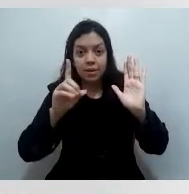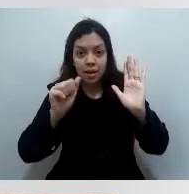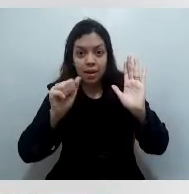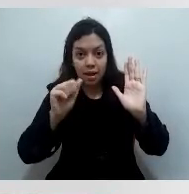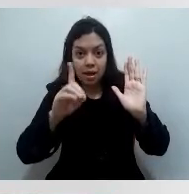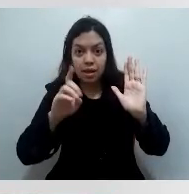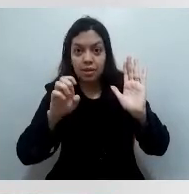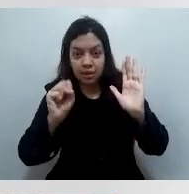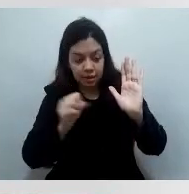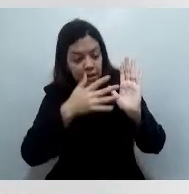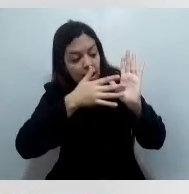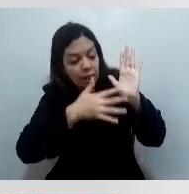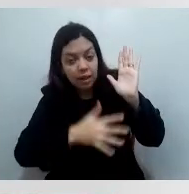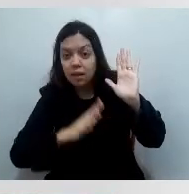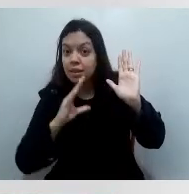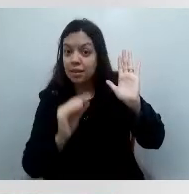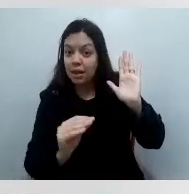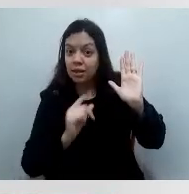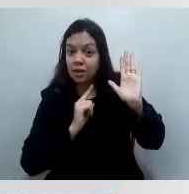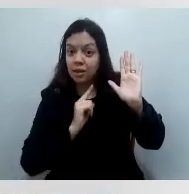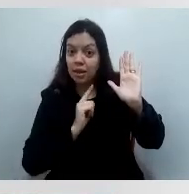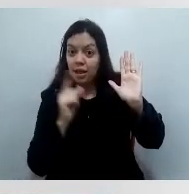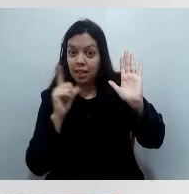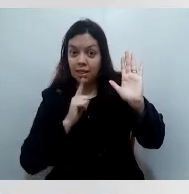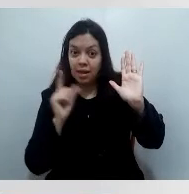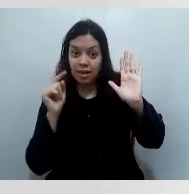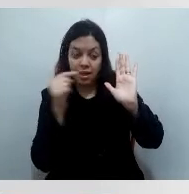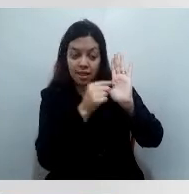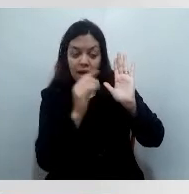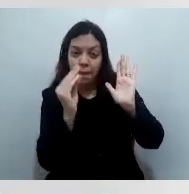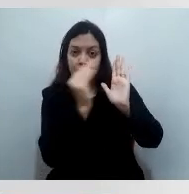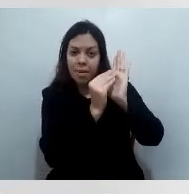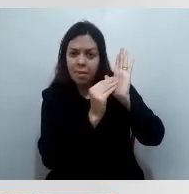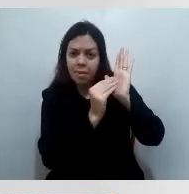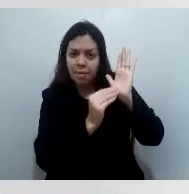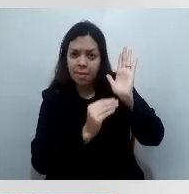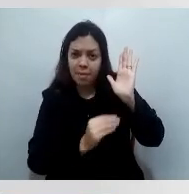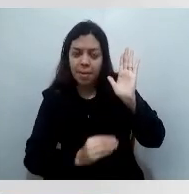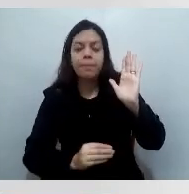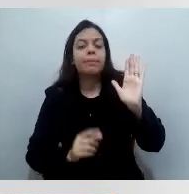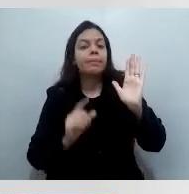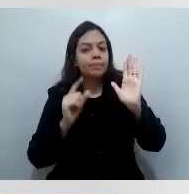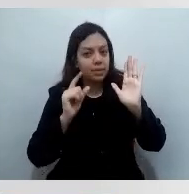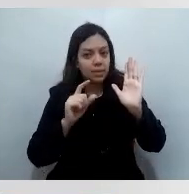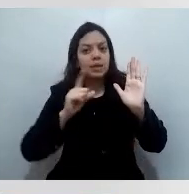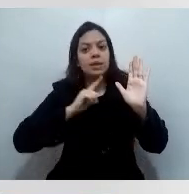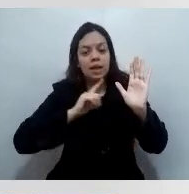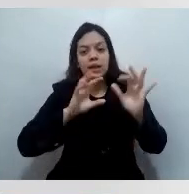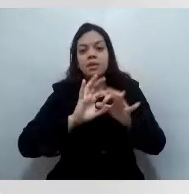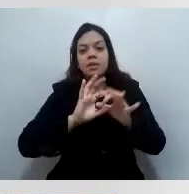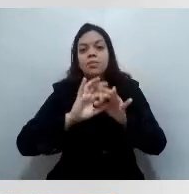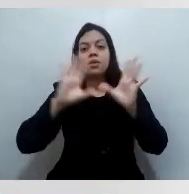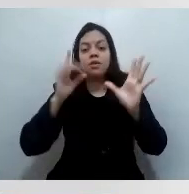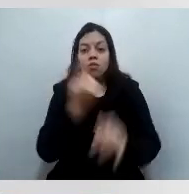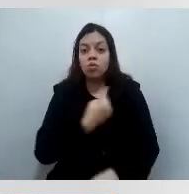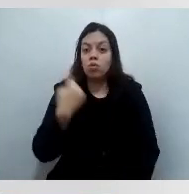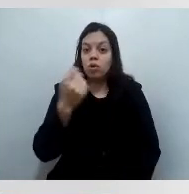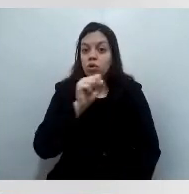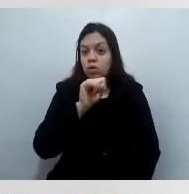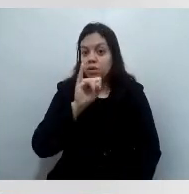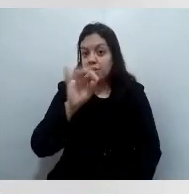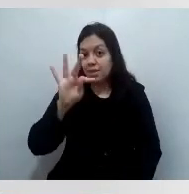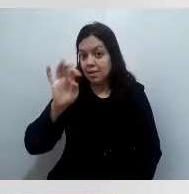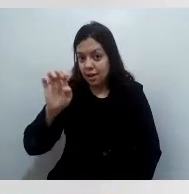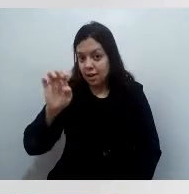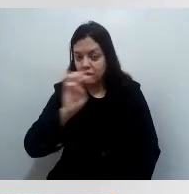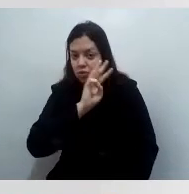nacional, que nós trouxemos, então, para o plano nacional. Estão lá, está disponível, está no nosso site, é o anexo do plano estadual.